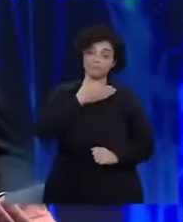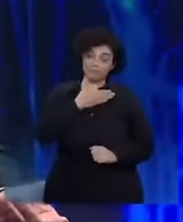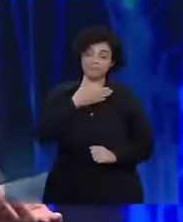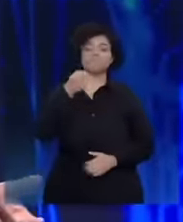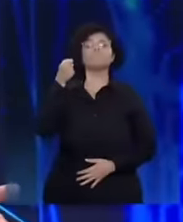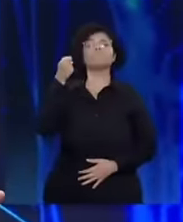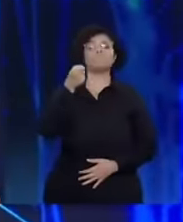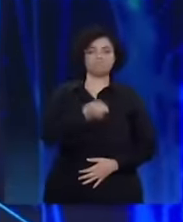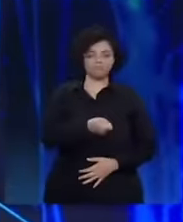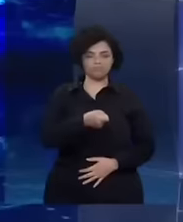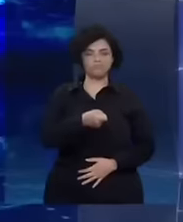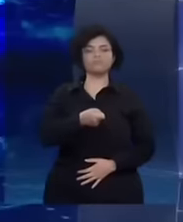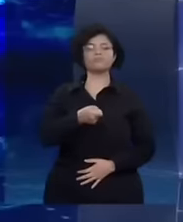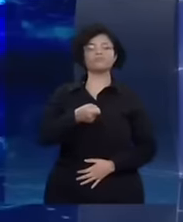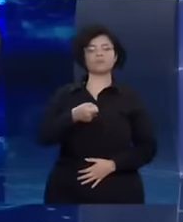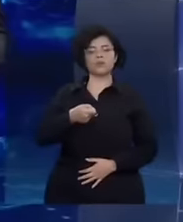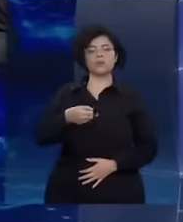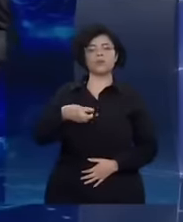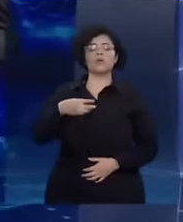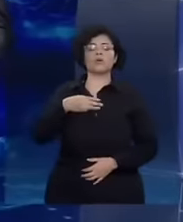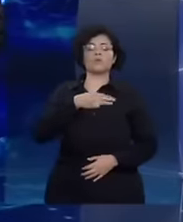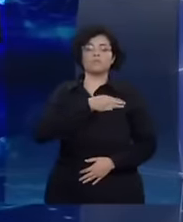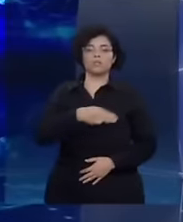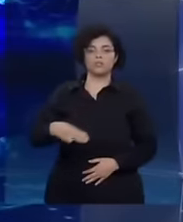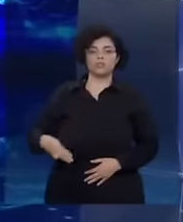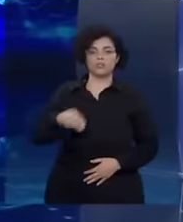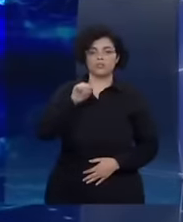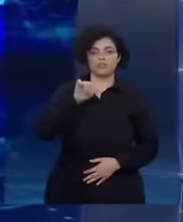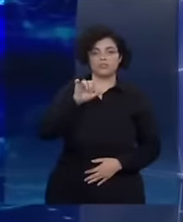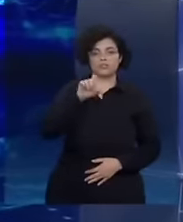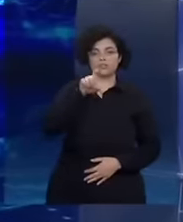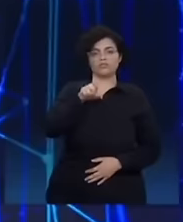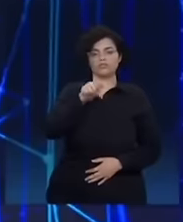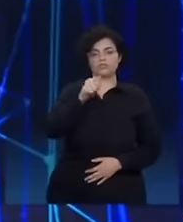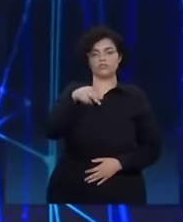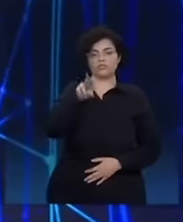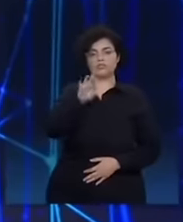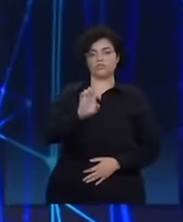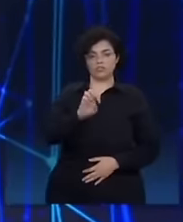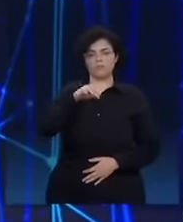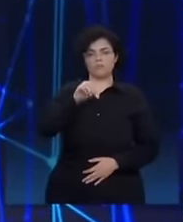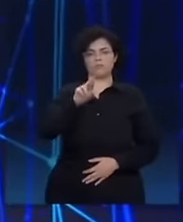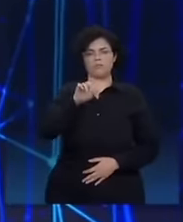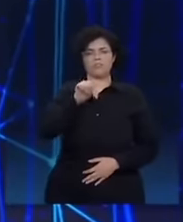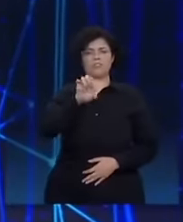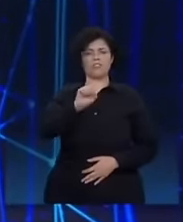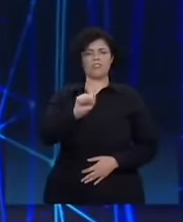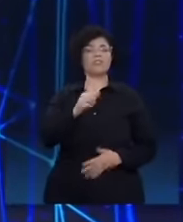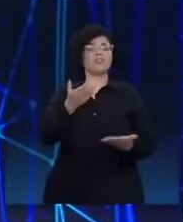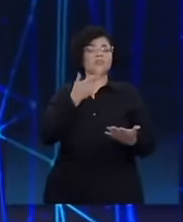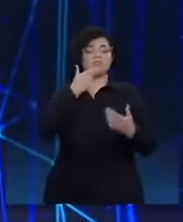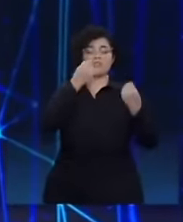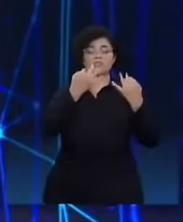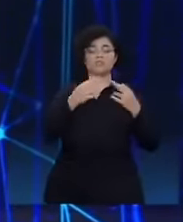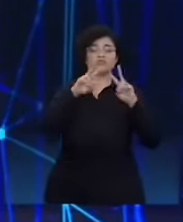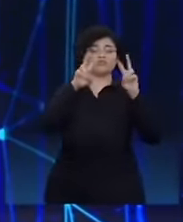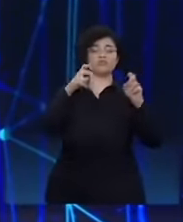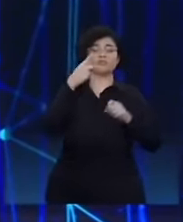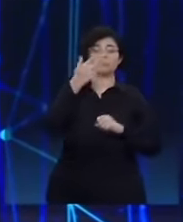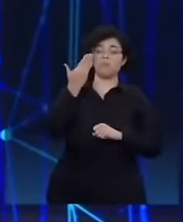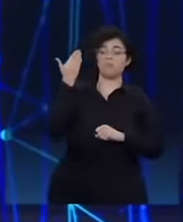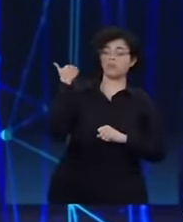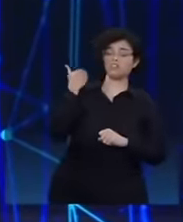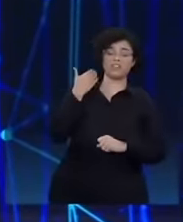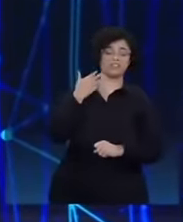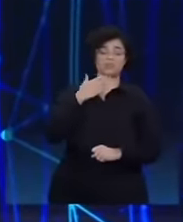sentença do ministro Alexandre de Moraes. Sem mentir, você chega aonde? Você não tem que falar do seu passado, que não tem nada que preste o seu